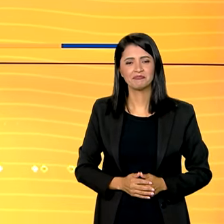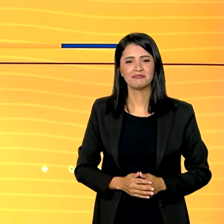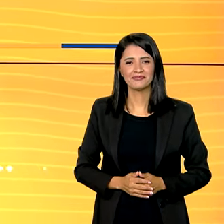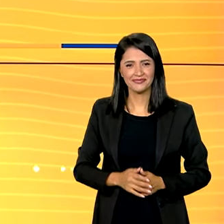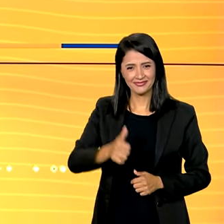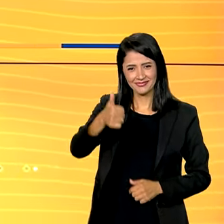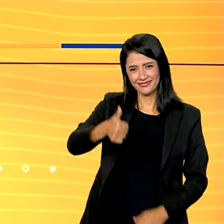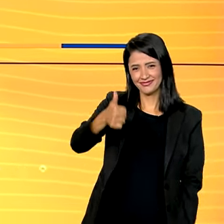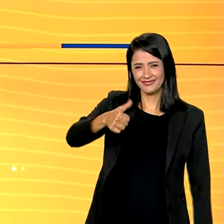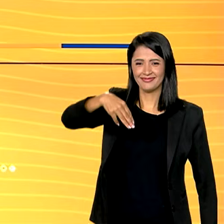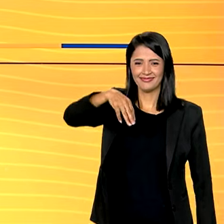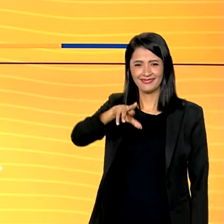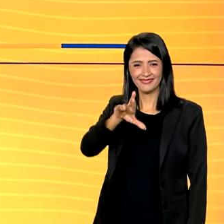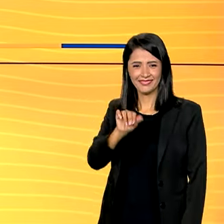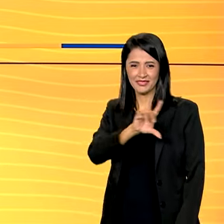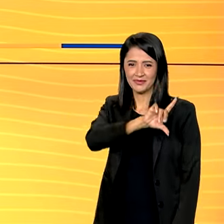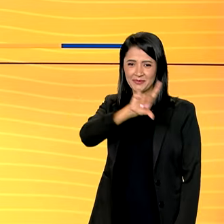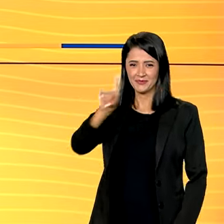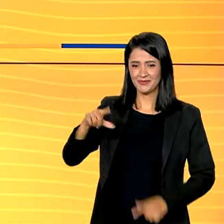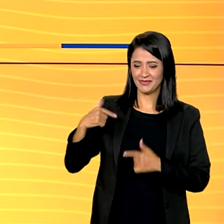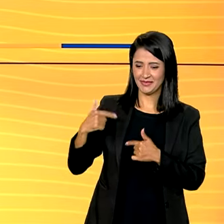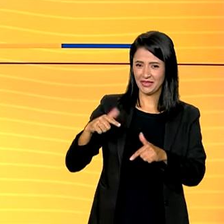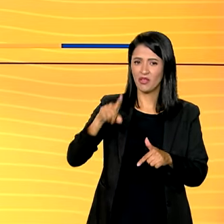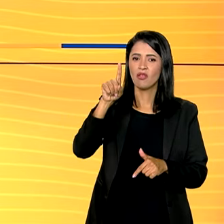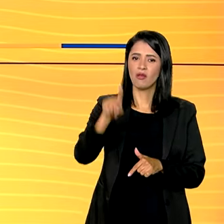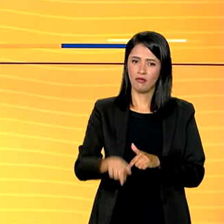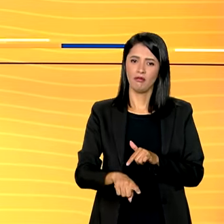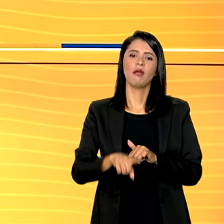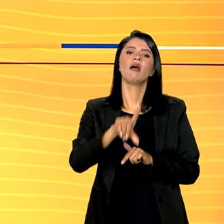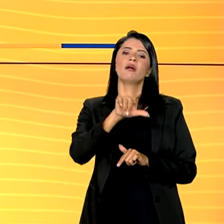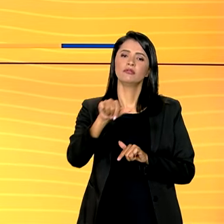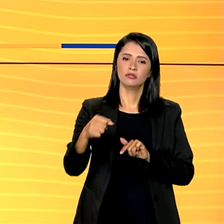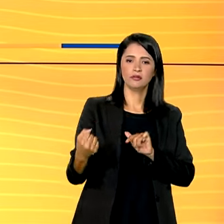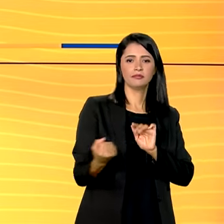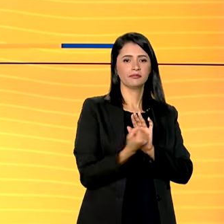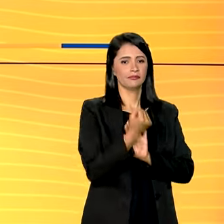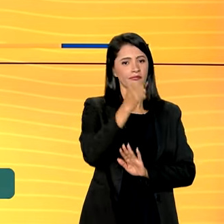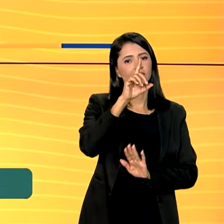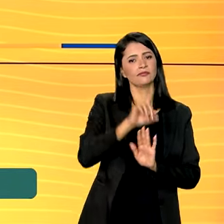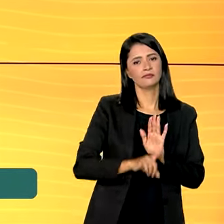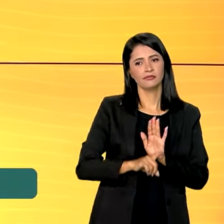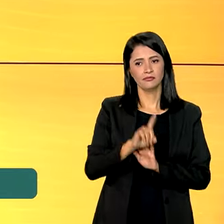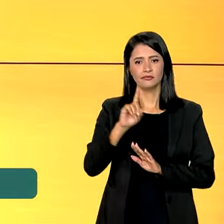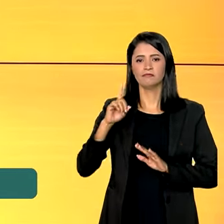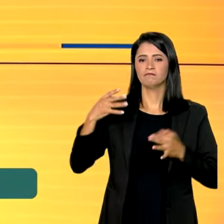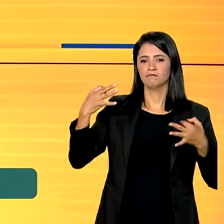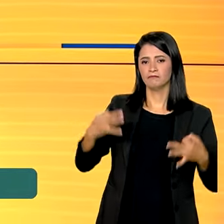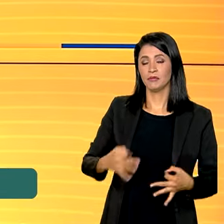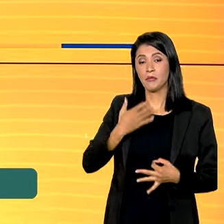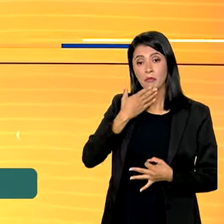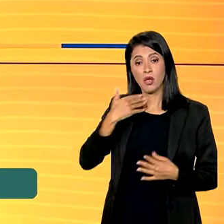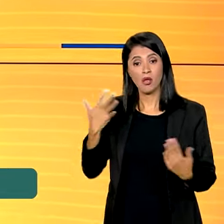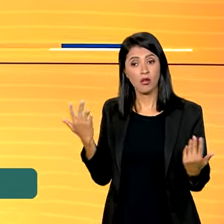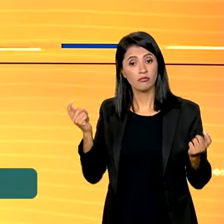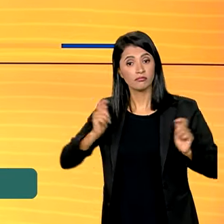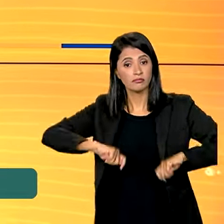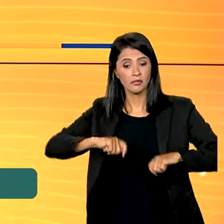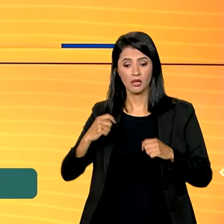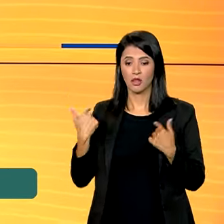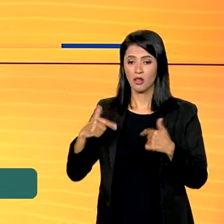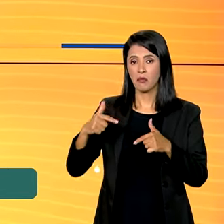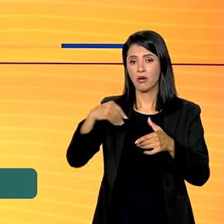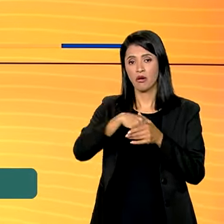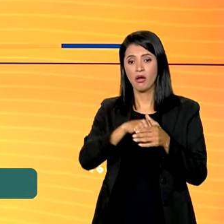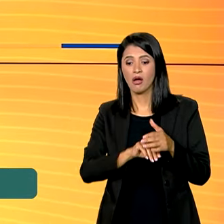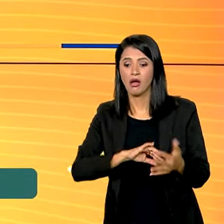1º de maio, Dia do Trabalhador, marca a luta por direitos, dignidade e melhores condições de trabalho em todo o mundo. No Brasil,